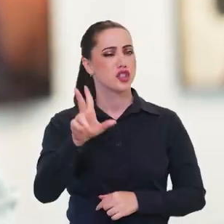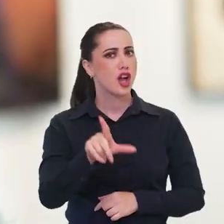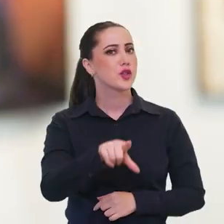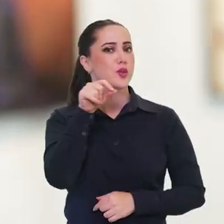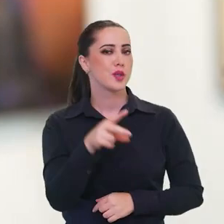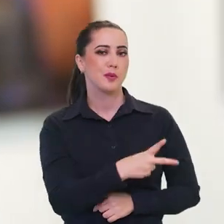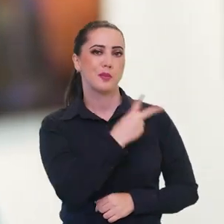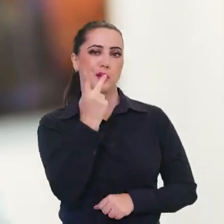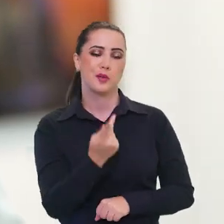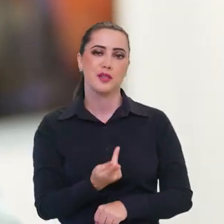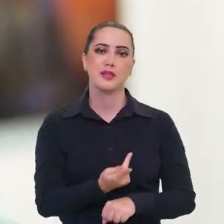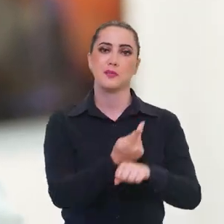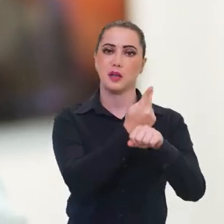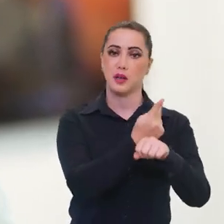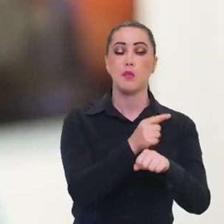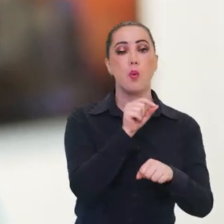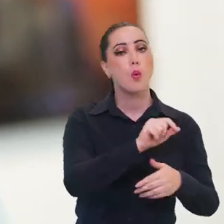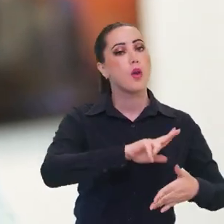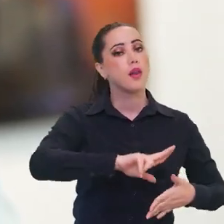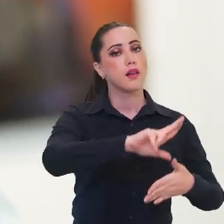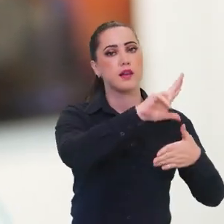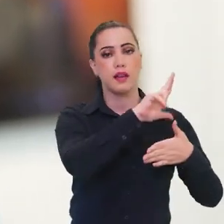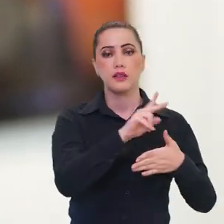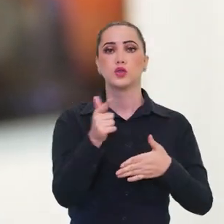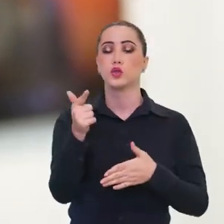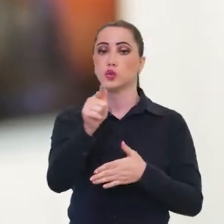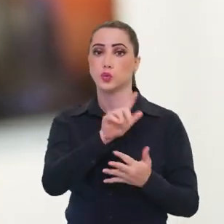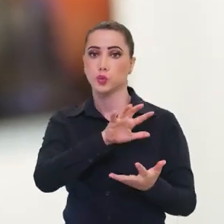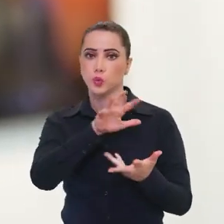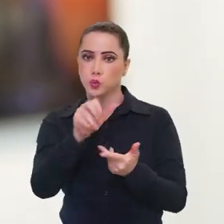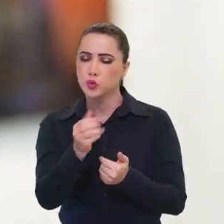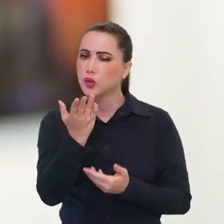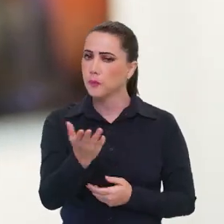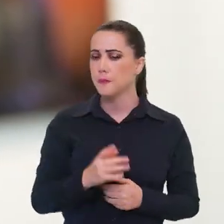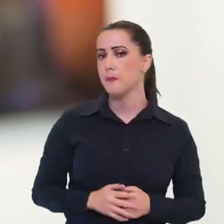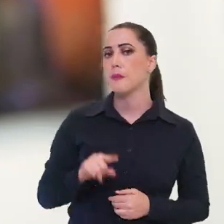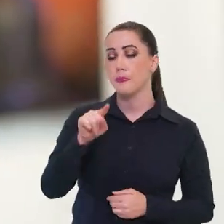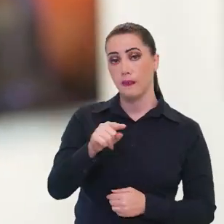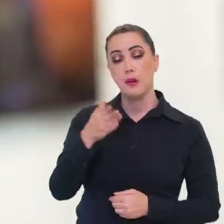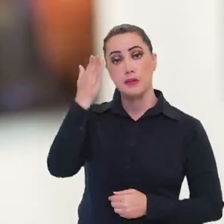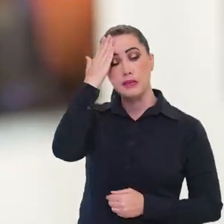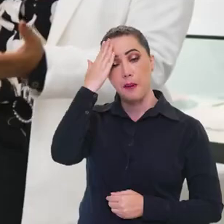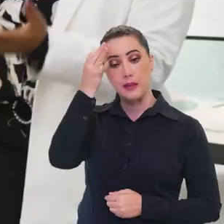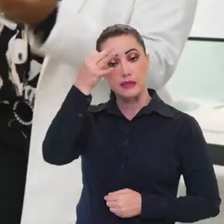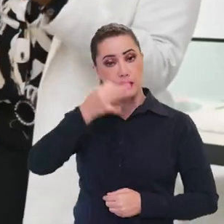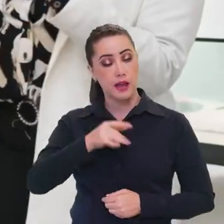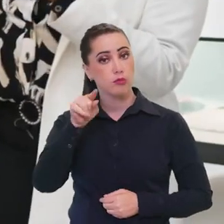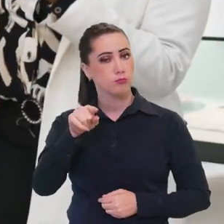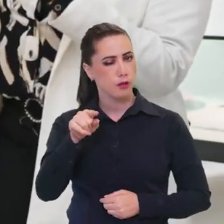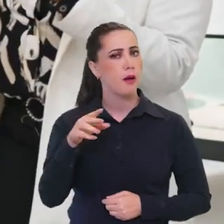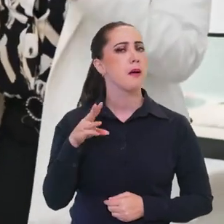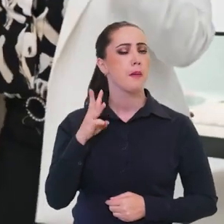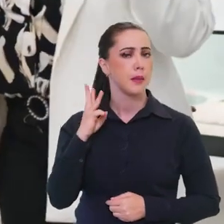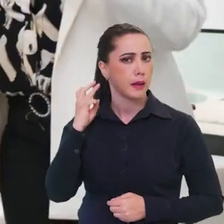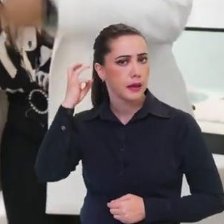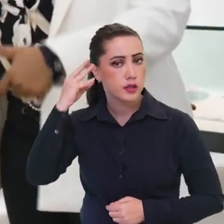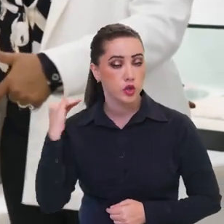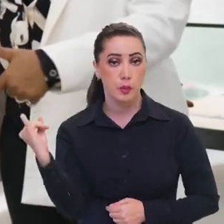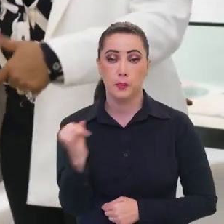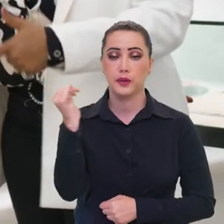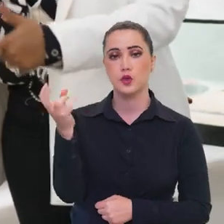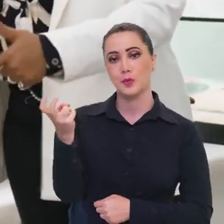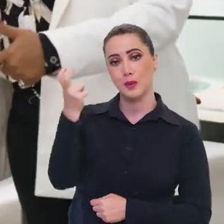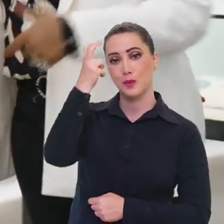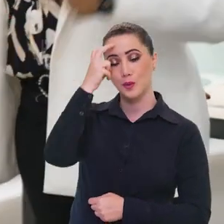dois Grammys, o Grammy Latino e o Grammy Award. Só para se ter uma ideia, Margarete Menezes tem uma relevância tão